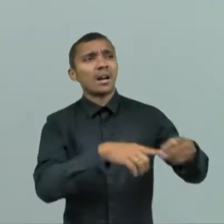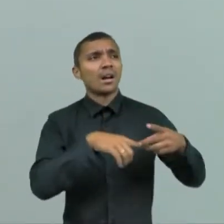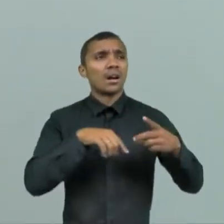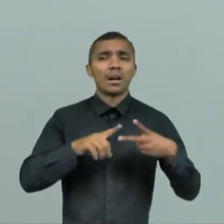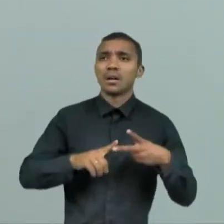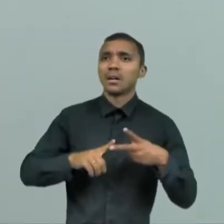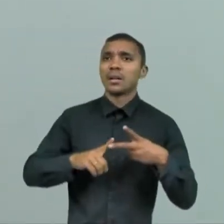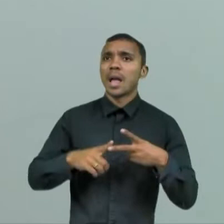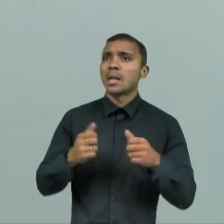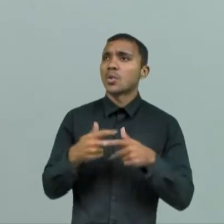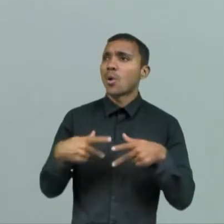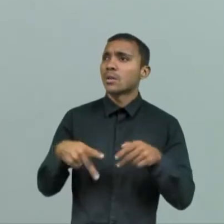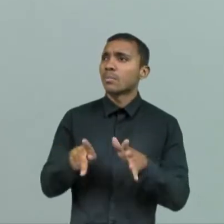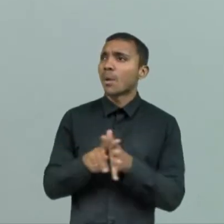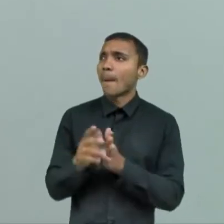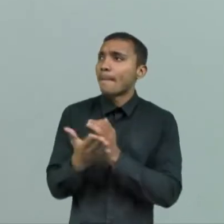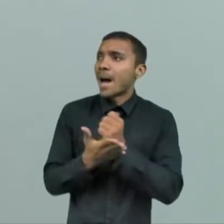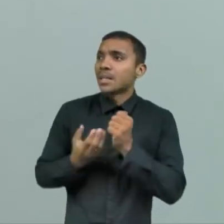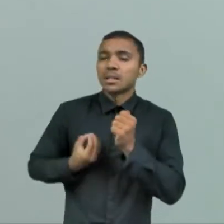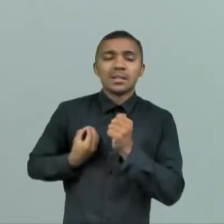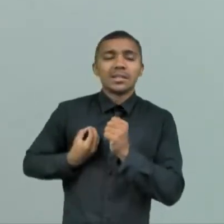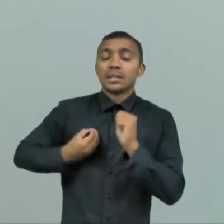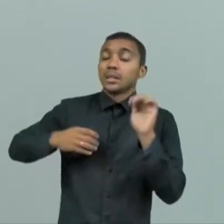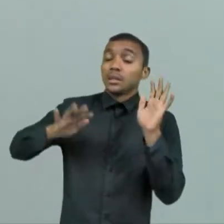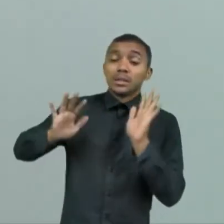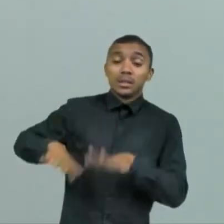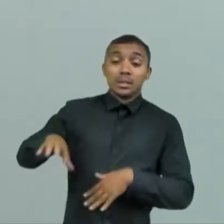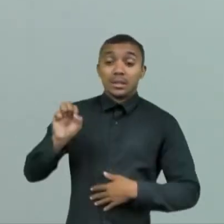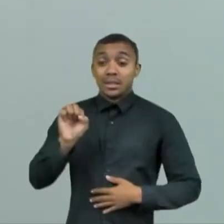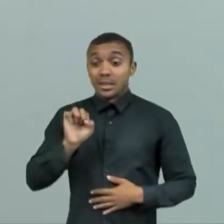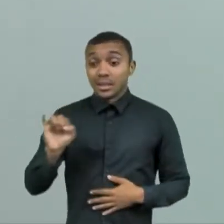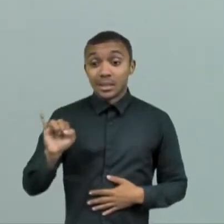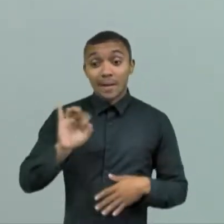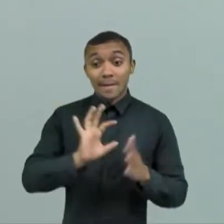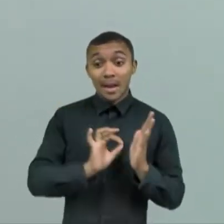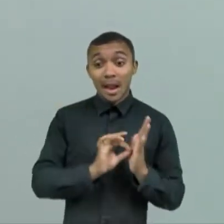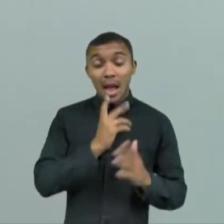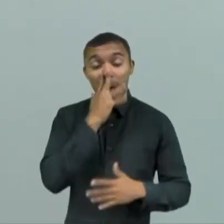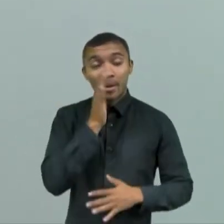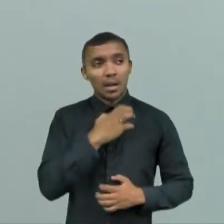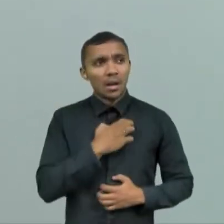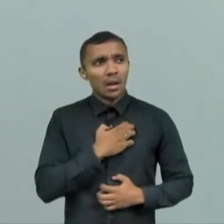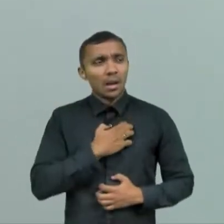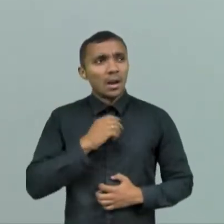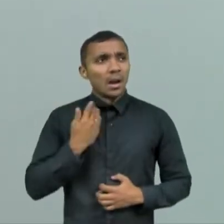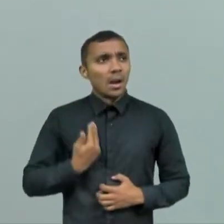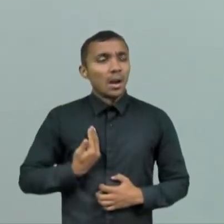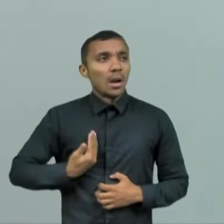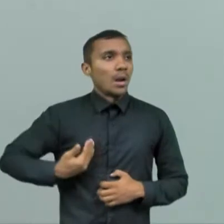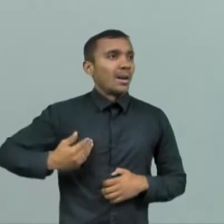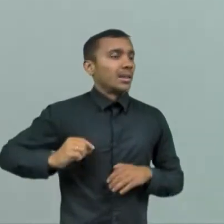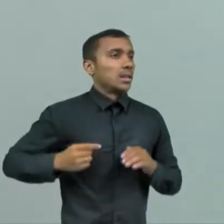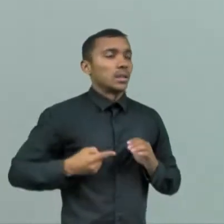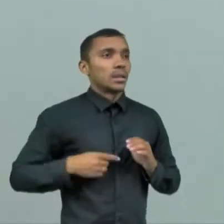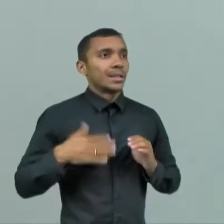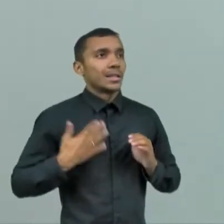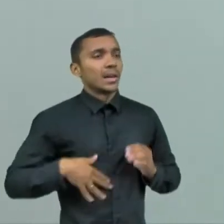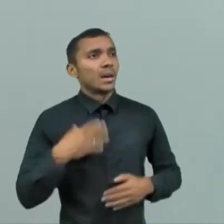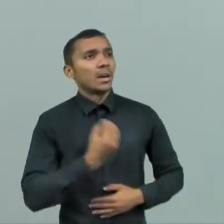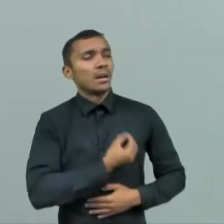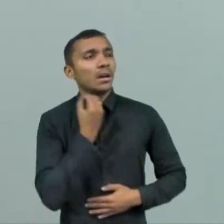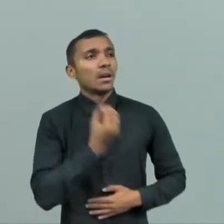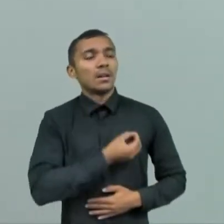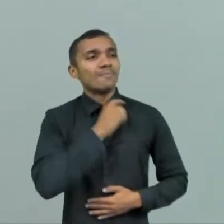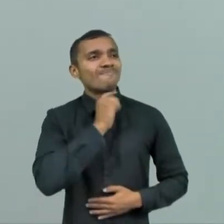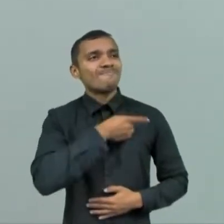fazer suas atividades, se estiver ficando diferente, ou a realidade estiver se tornando mais insuportável do